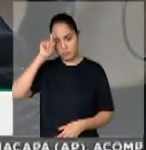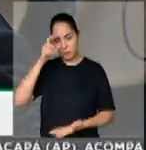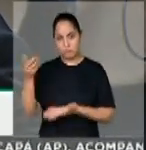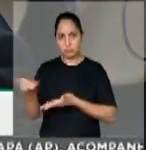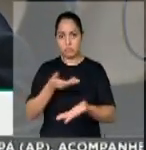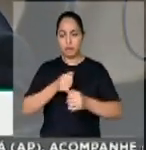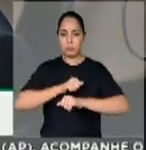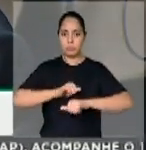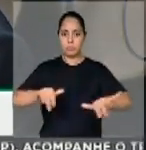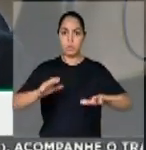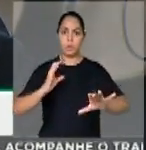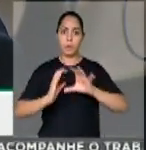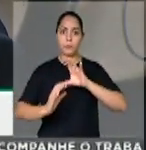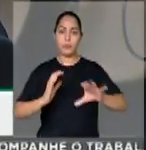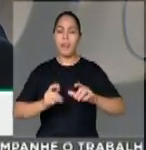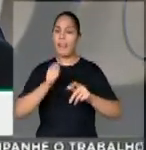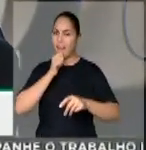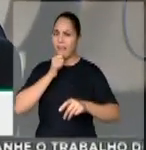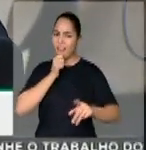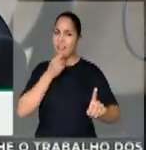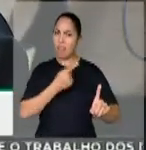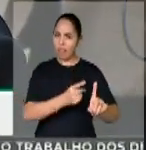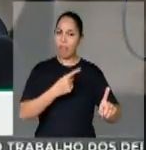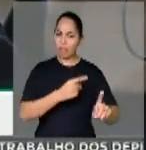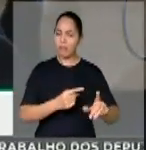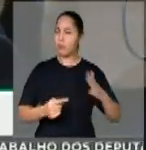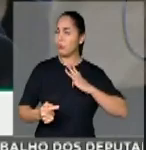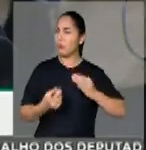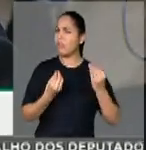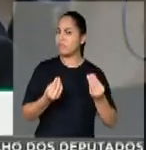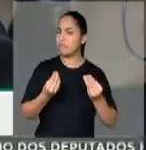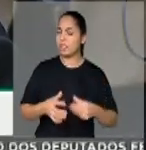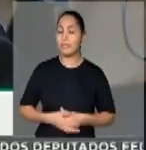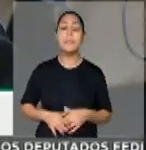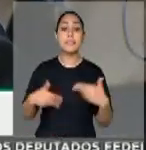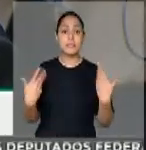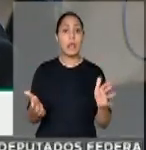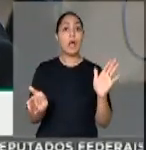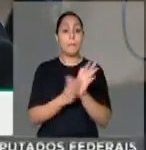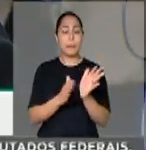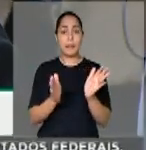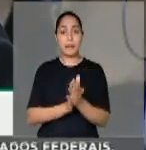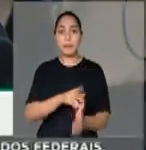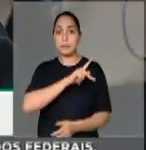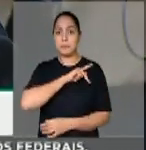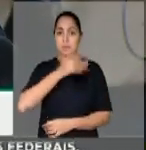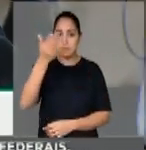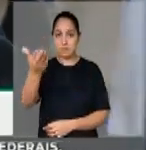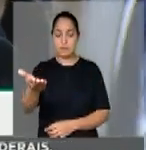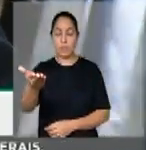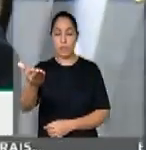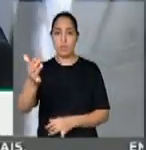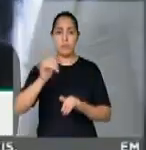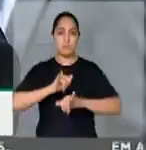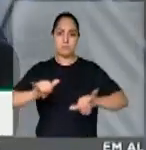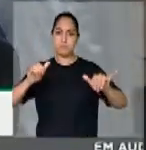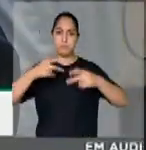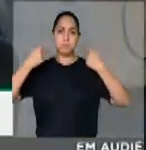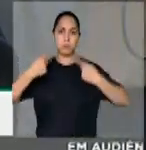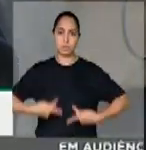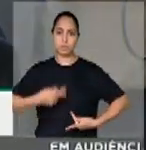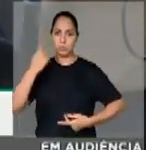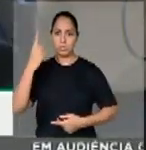perseguir o presidente Luiz Inácio Lula da Silva. Portanto, presidente, eu gostaria de parabenizar a vossa excelência pelas suas palavras, suas